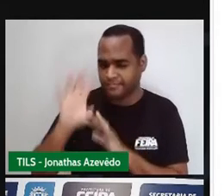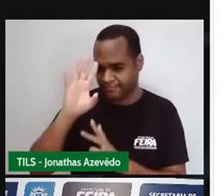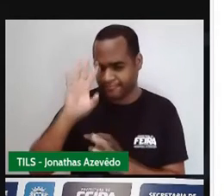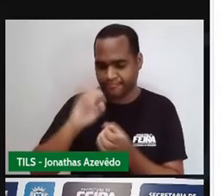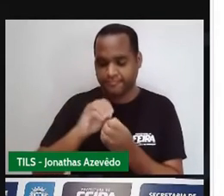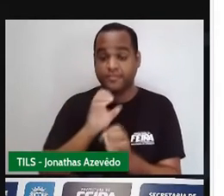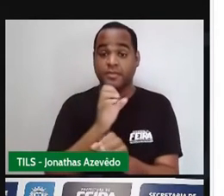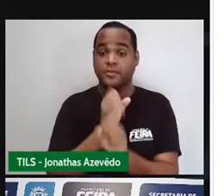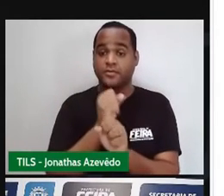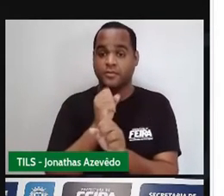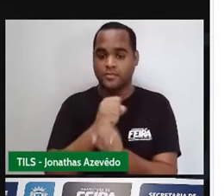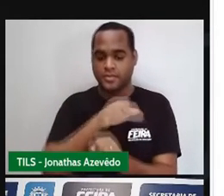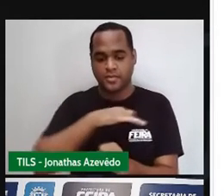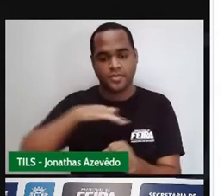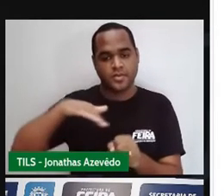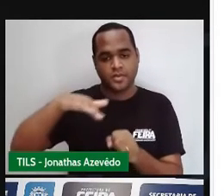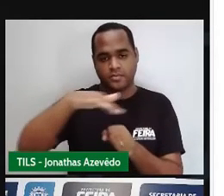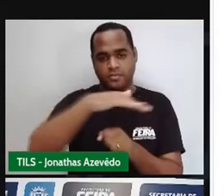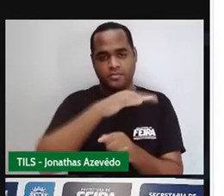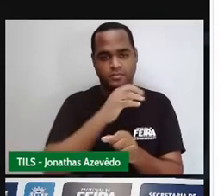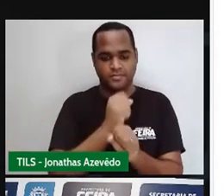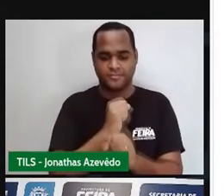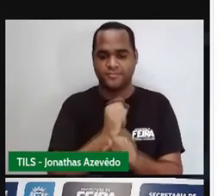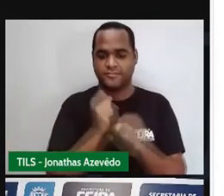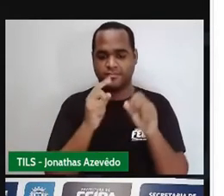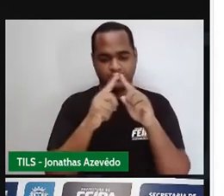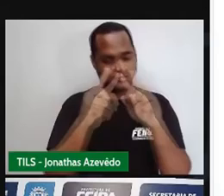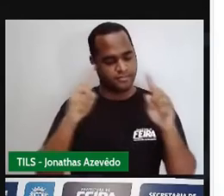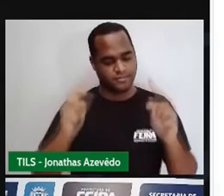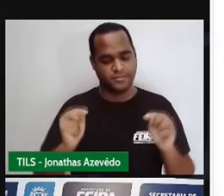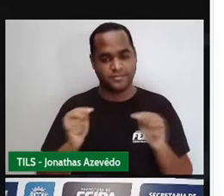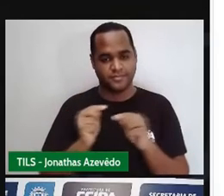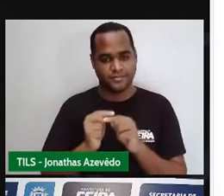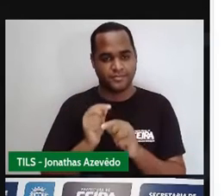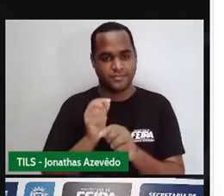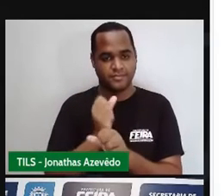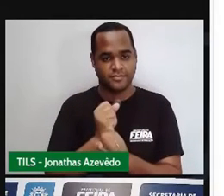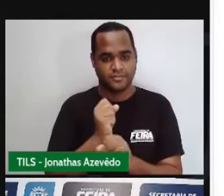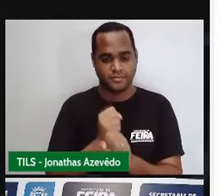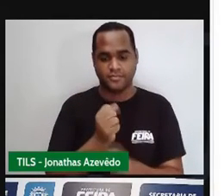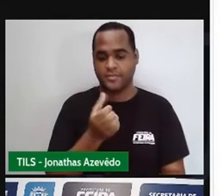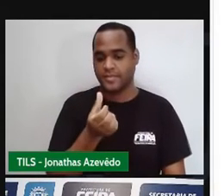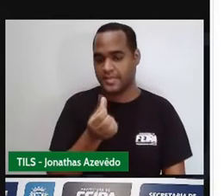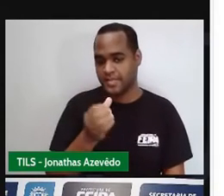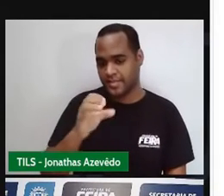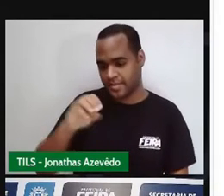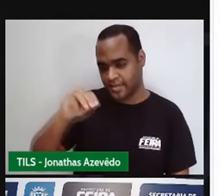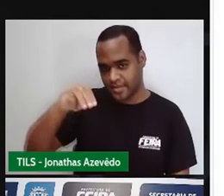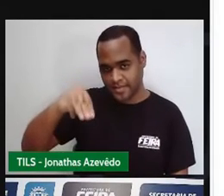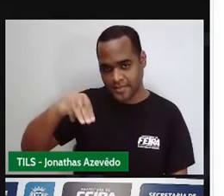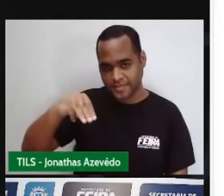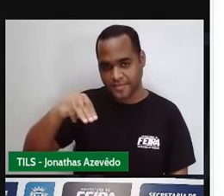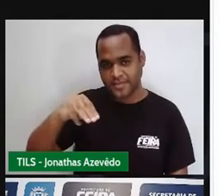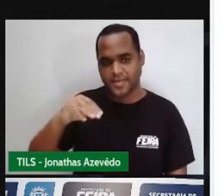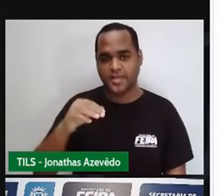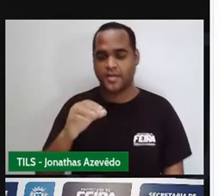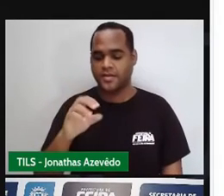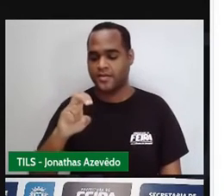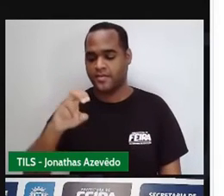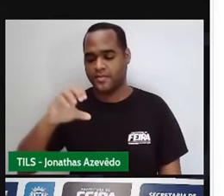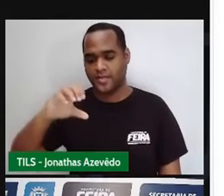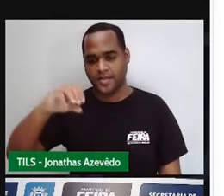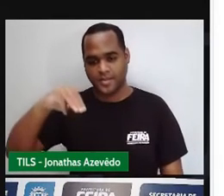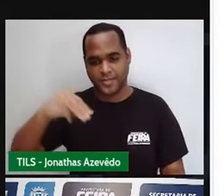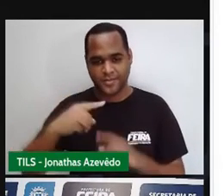retângulo, né? E a área desse retângulo, pega o 6, que é o comprimento, multiplica por